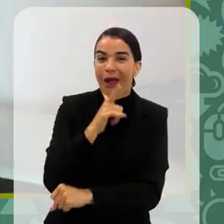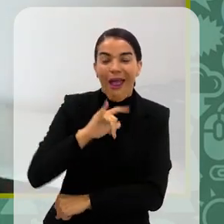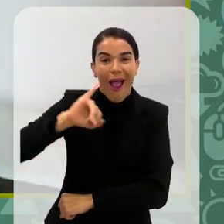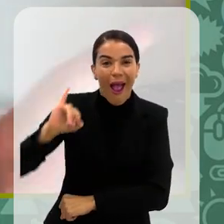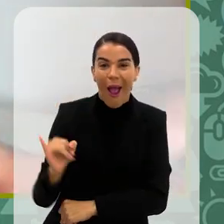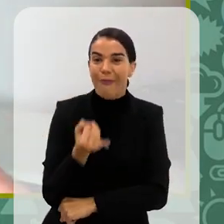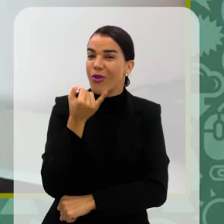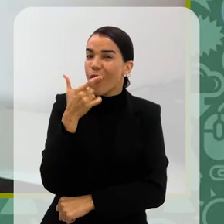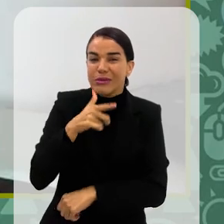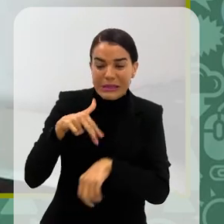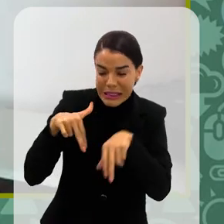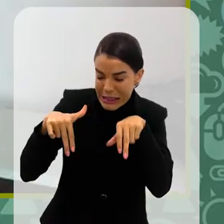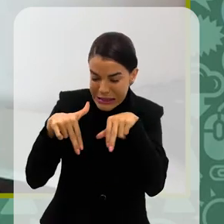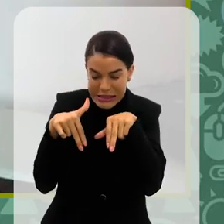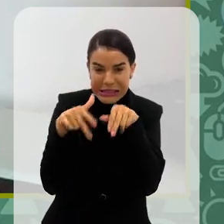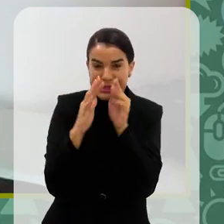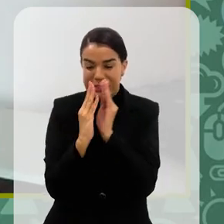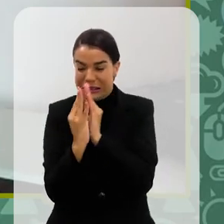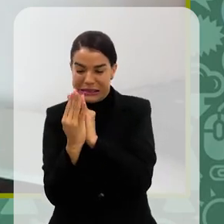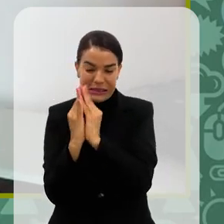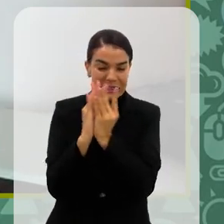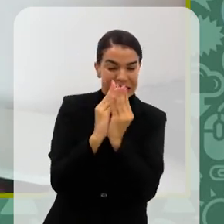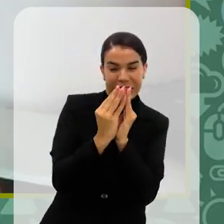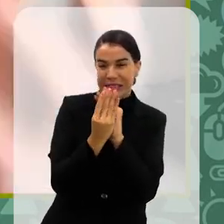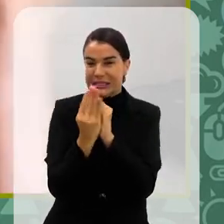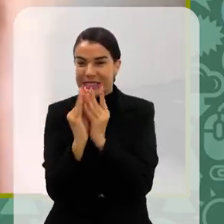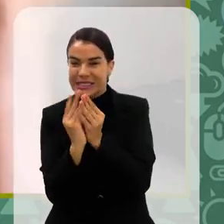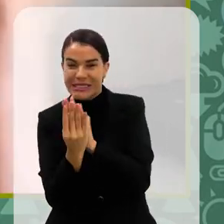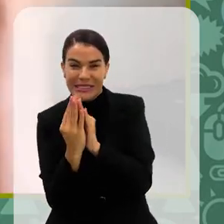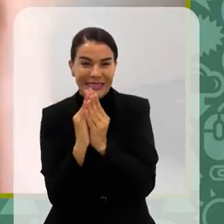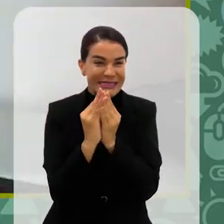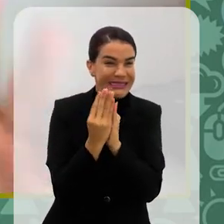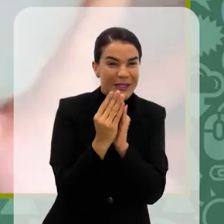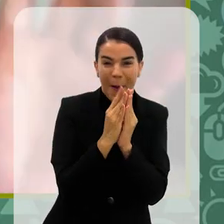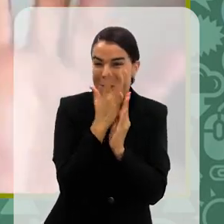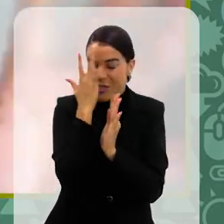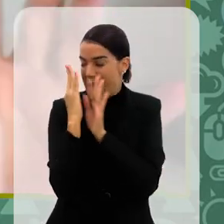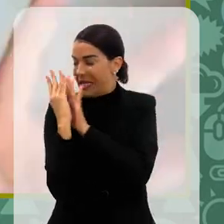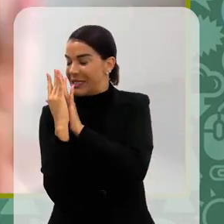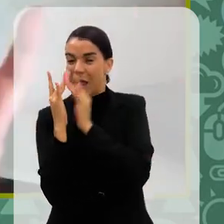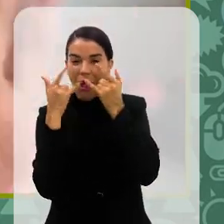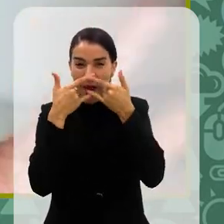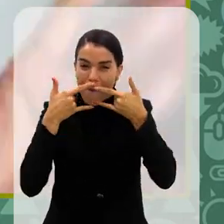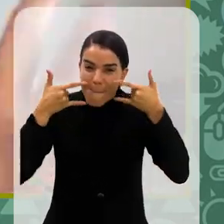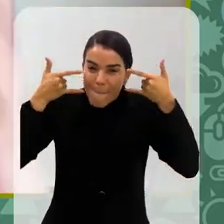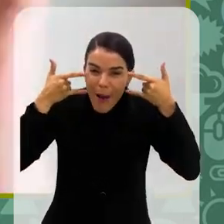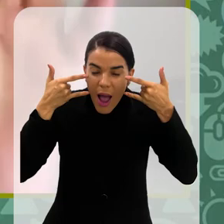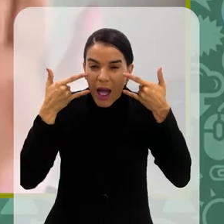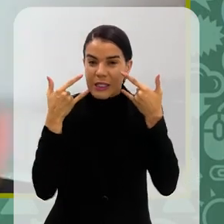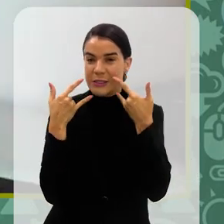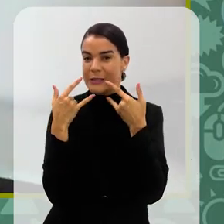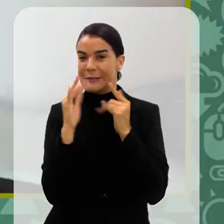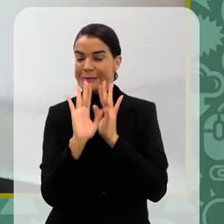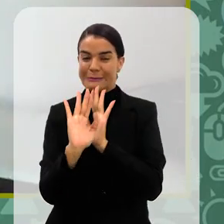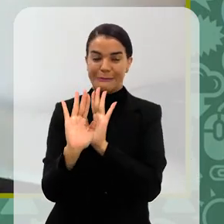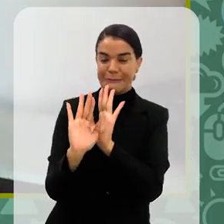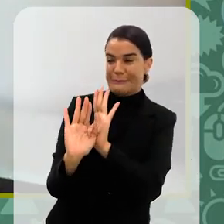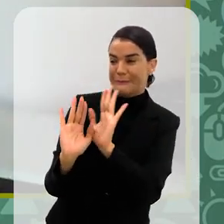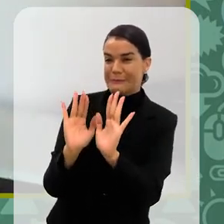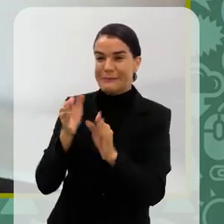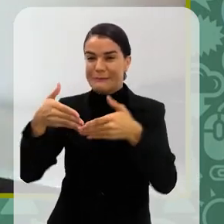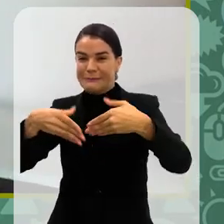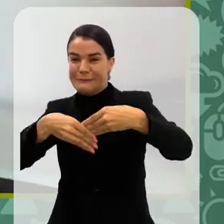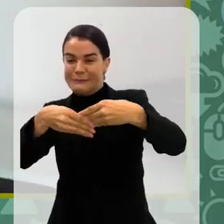conseguia aproveitar direito, porque a gente não conseguia nem andar lá, tão lotado, e ainda tinha pandemia, então estava todo mundo com máscara, meio com medo.